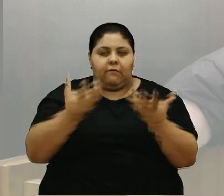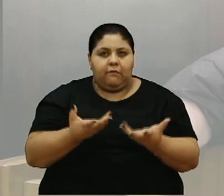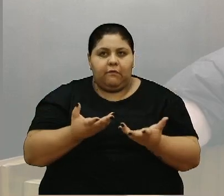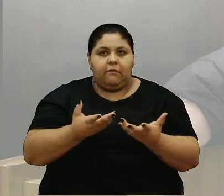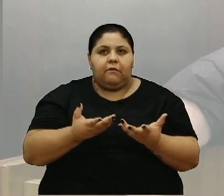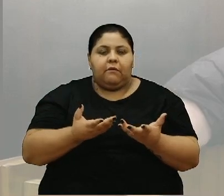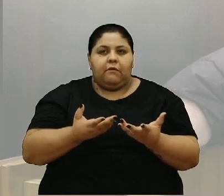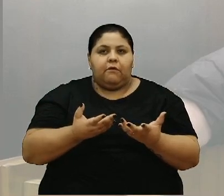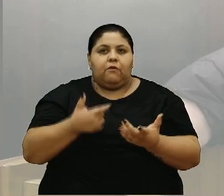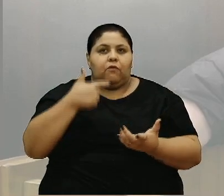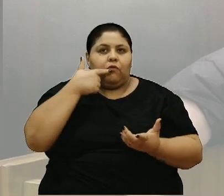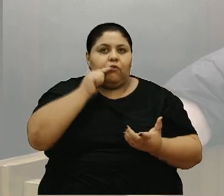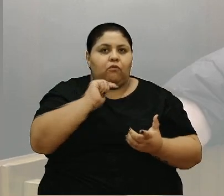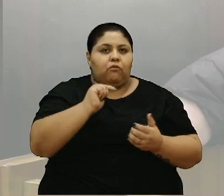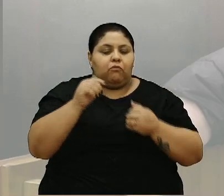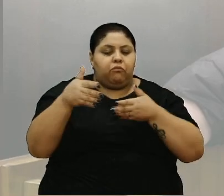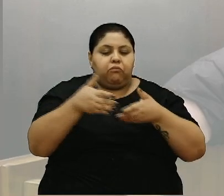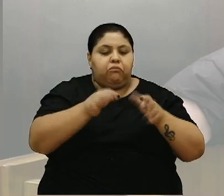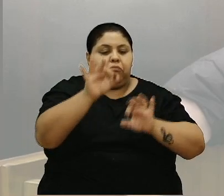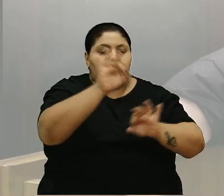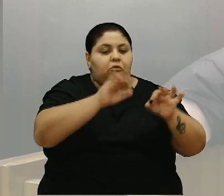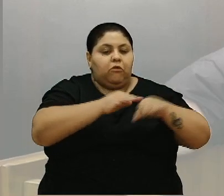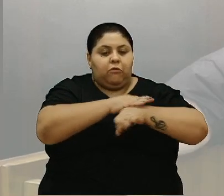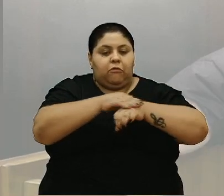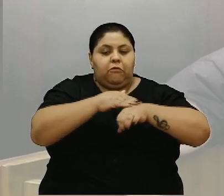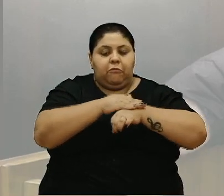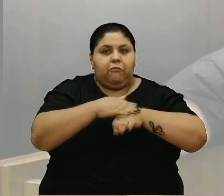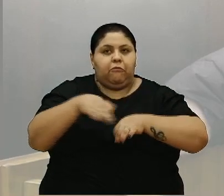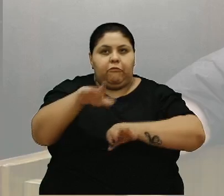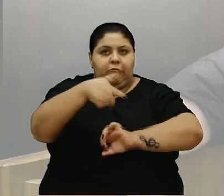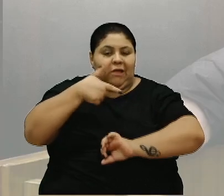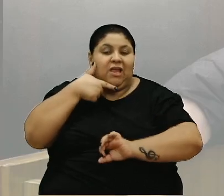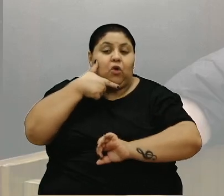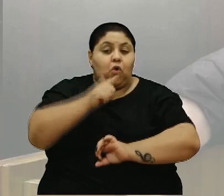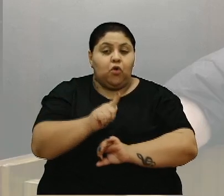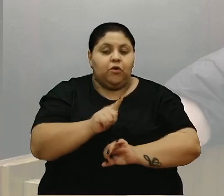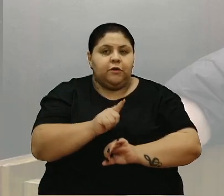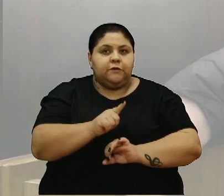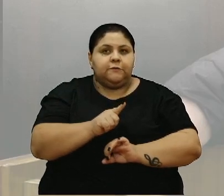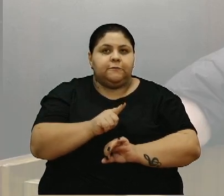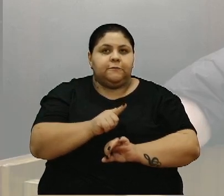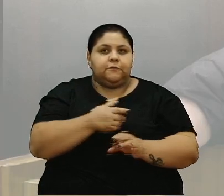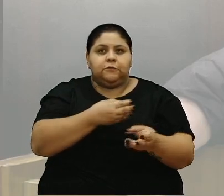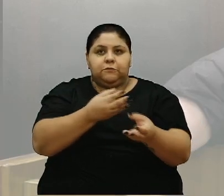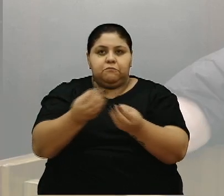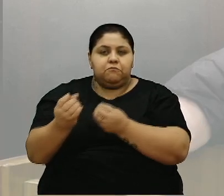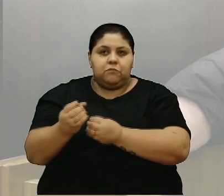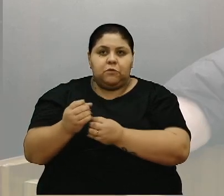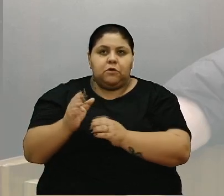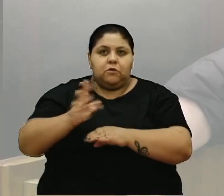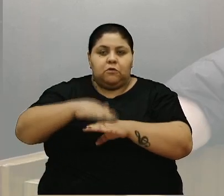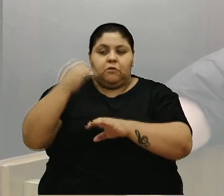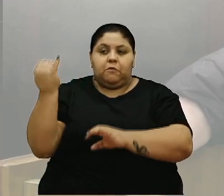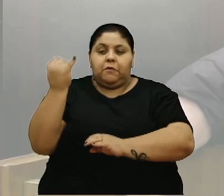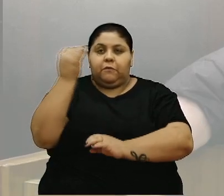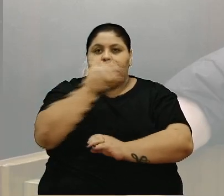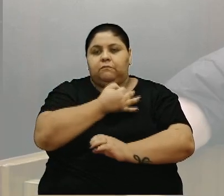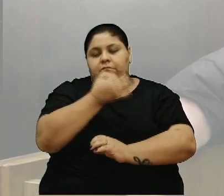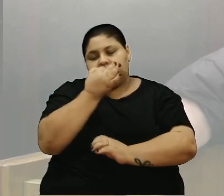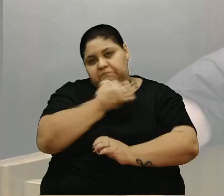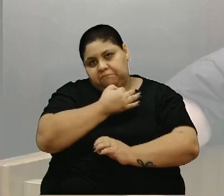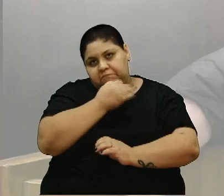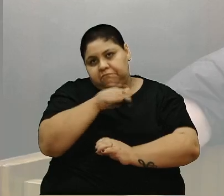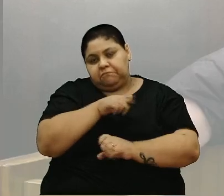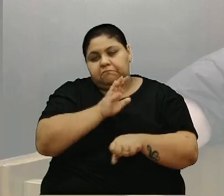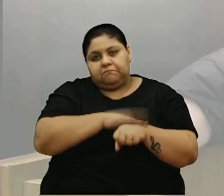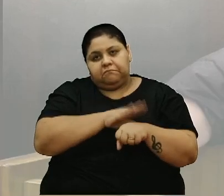consegue traçar um caminho do diálogo e do equilíbrio, a gente conquista várias situações. E o mais importante disso tudo é Caxias do Sul. E